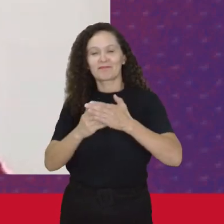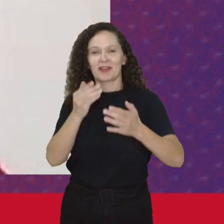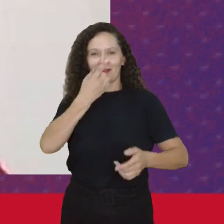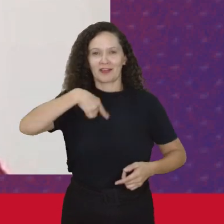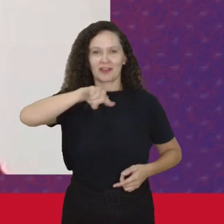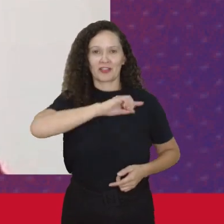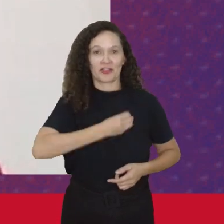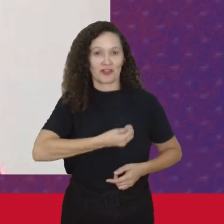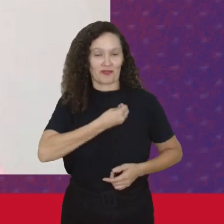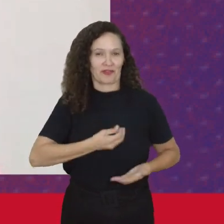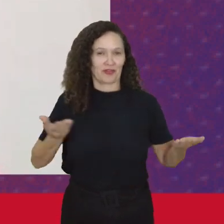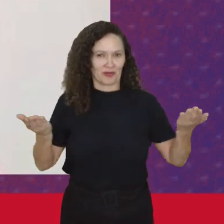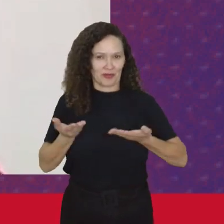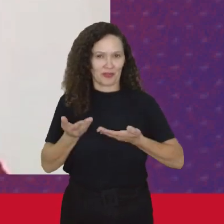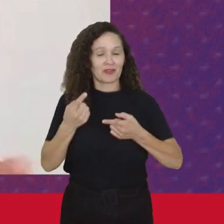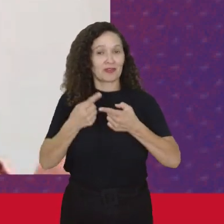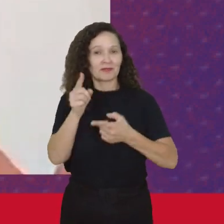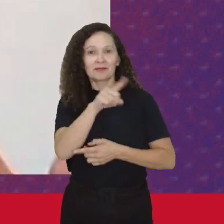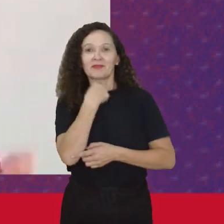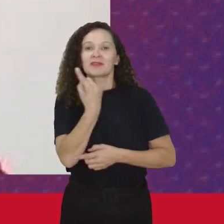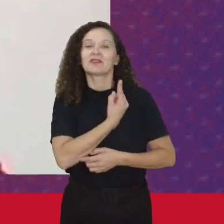Na vida Hoje Porque a gente